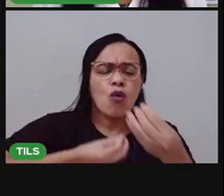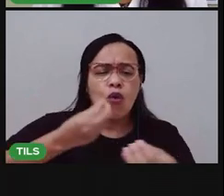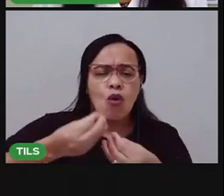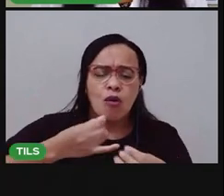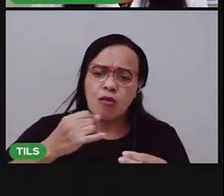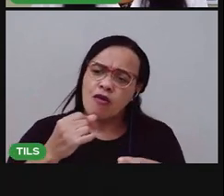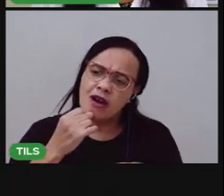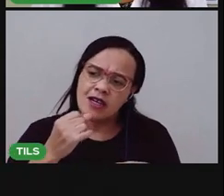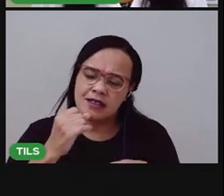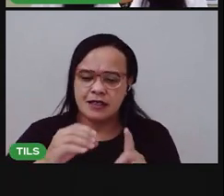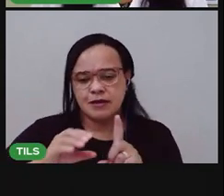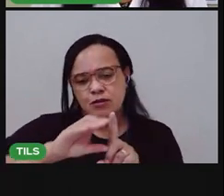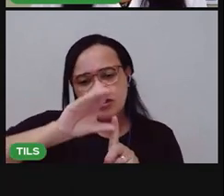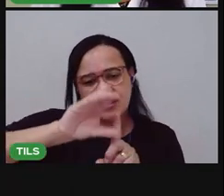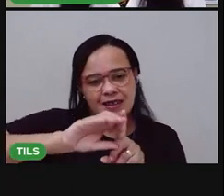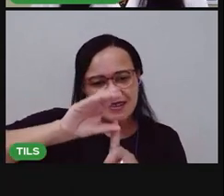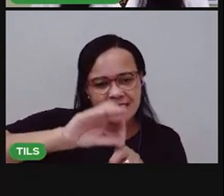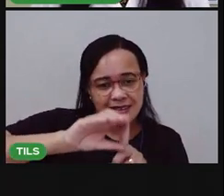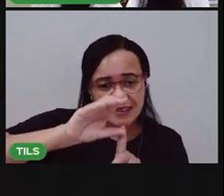melhor essa rotina?